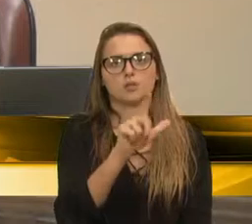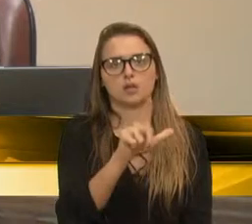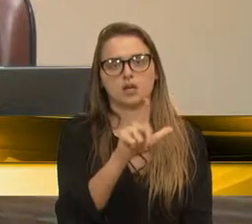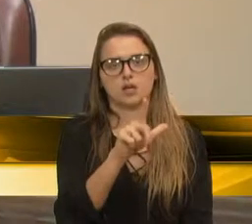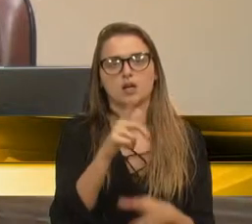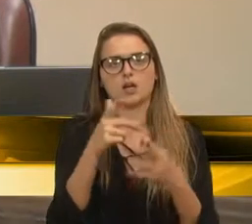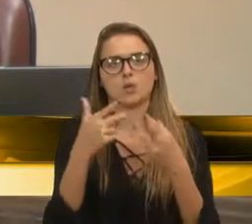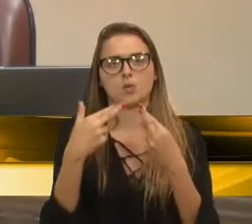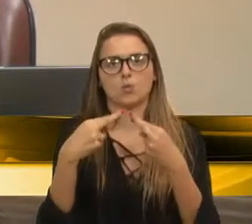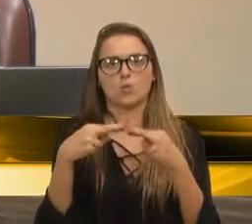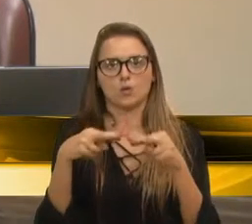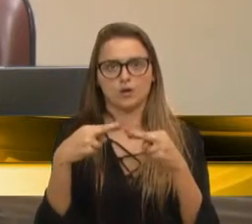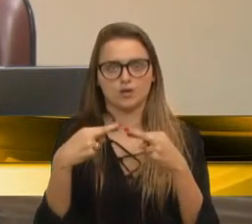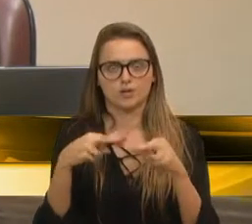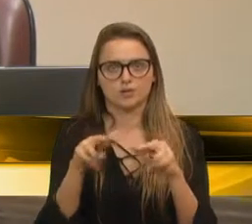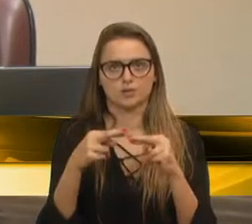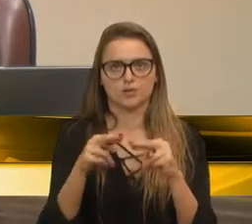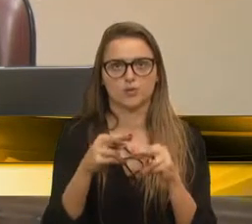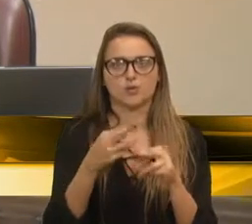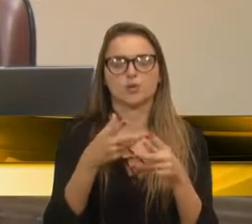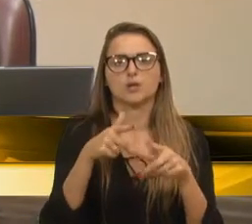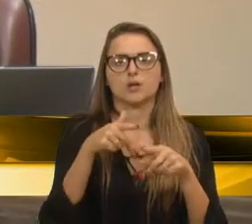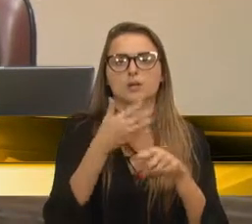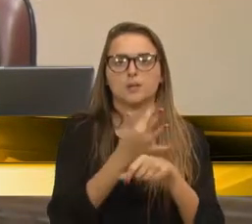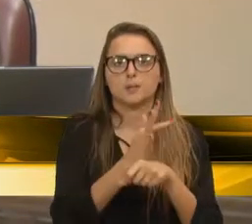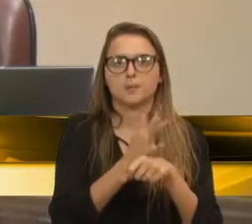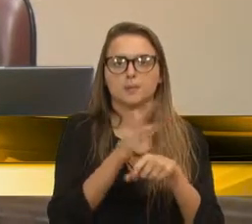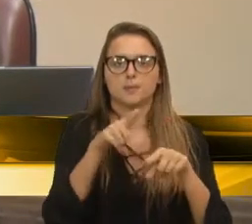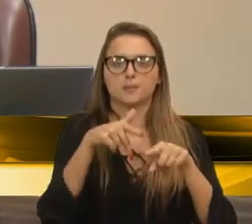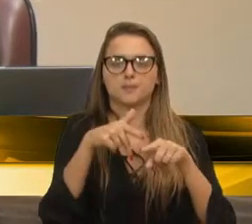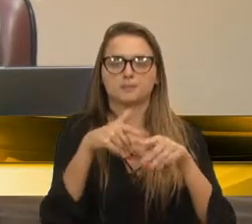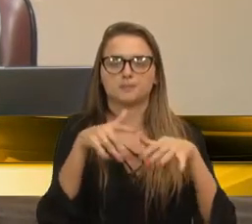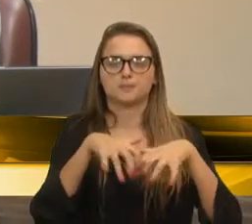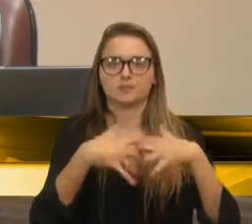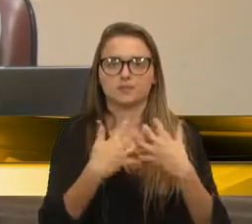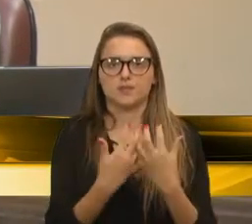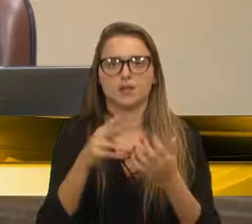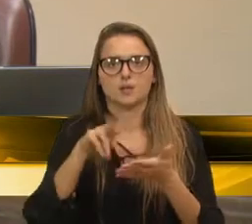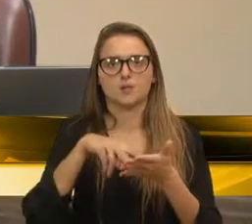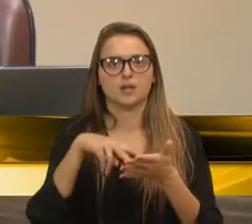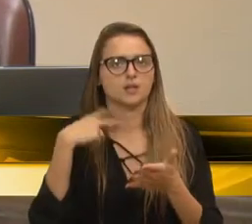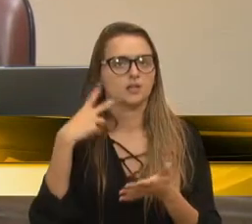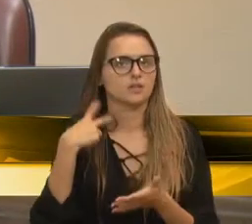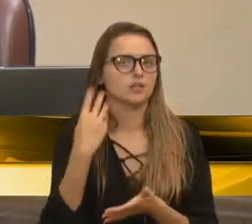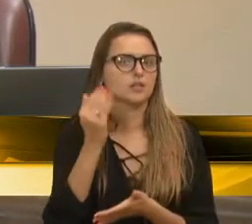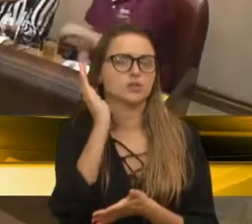de metal mecânica e da outras providências. Relator, vereador Felipe Gremelmeier.